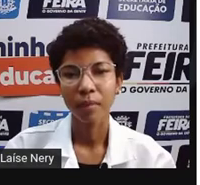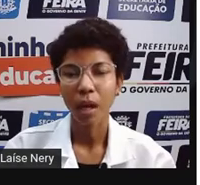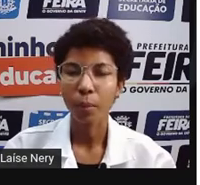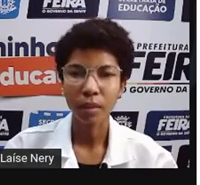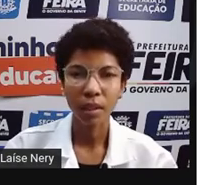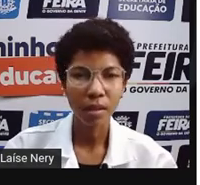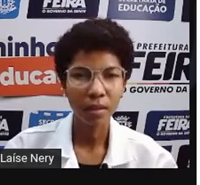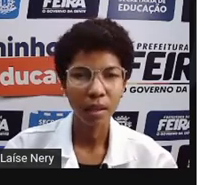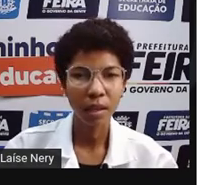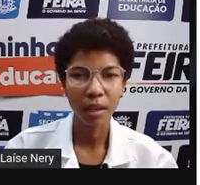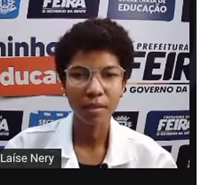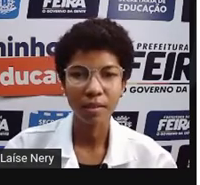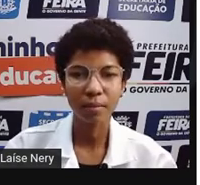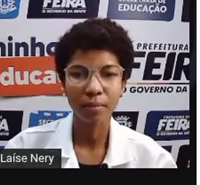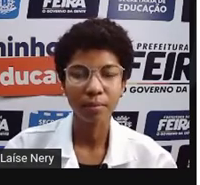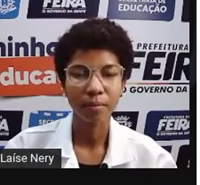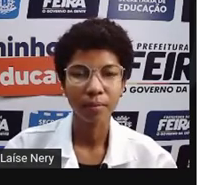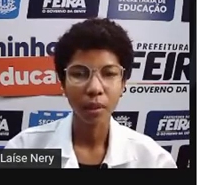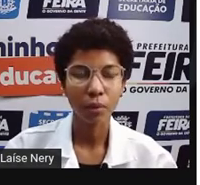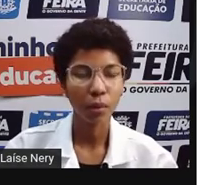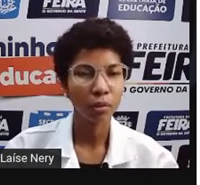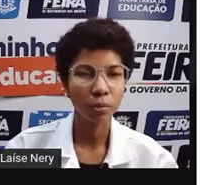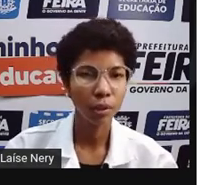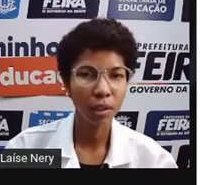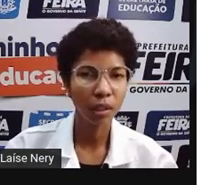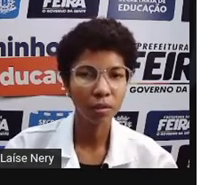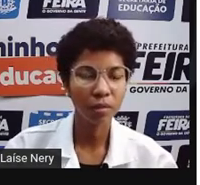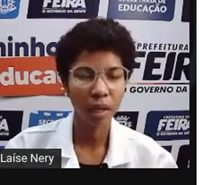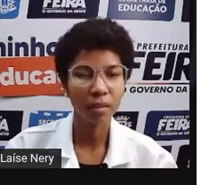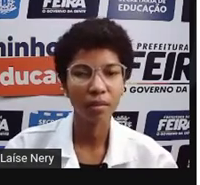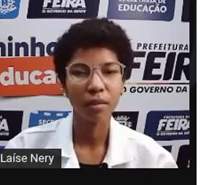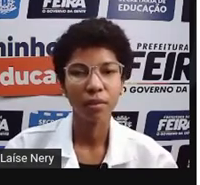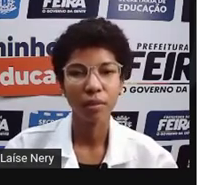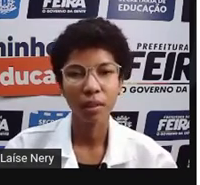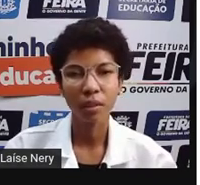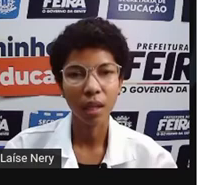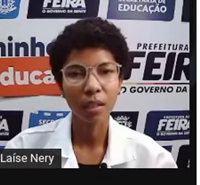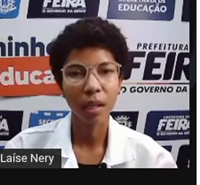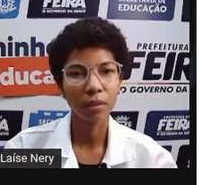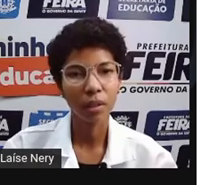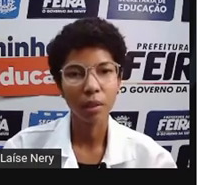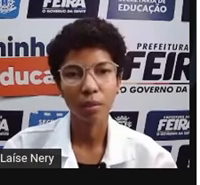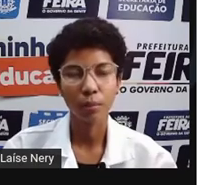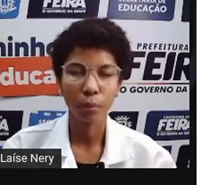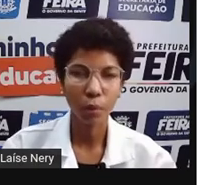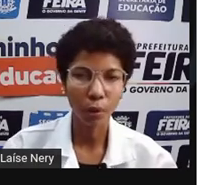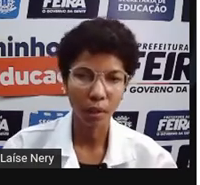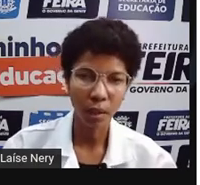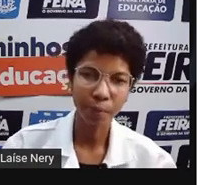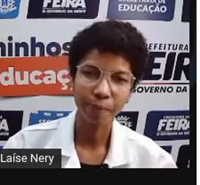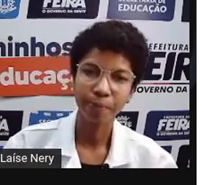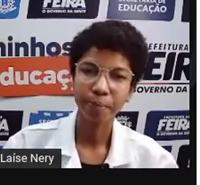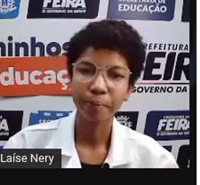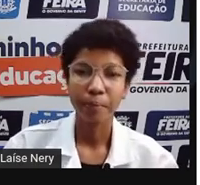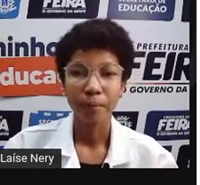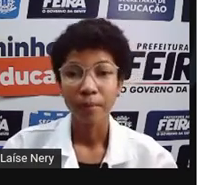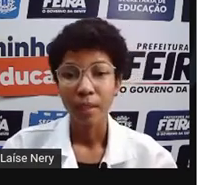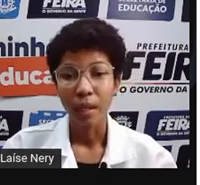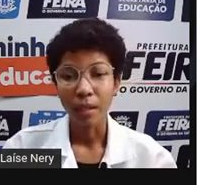A potência dele é essa, 4.500 watts quando ele está ligado ali por hora, né?